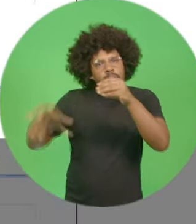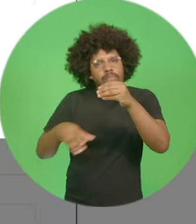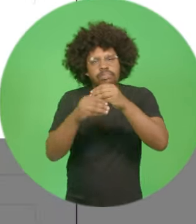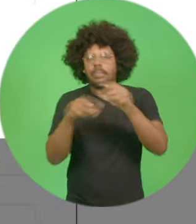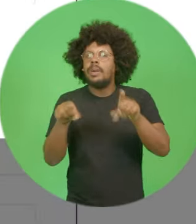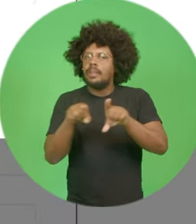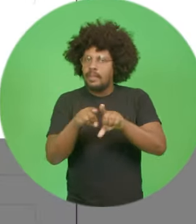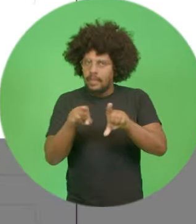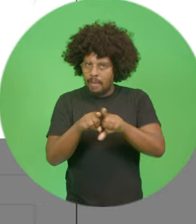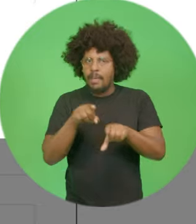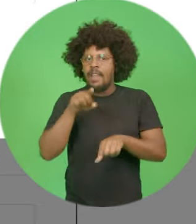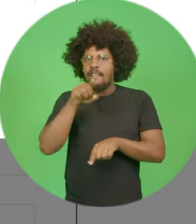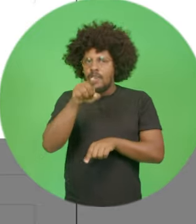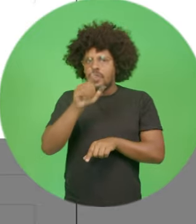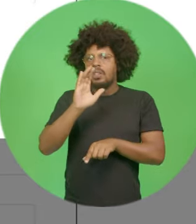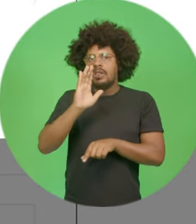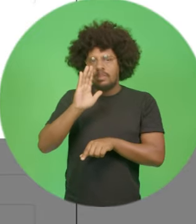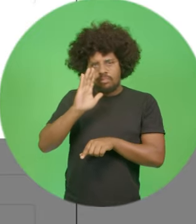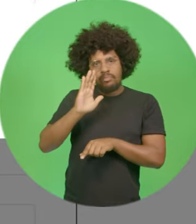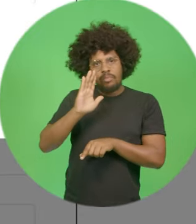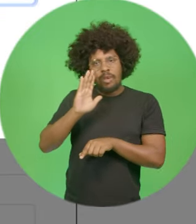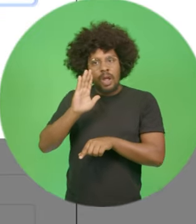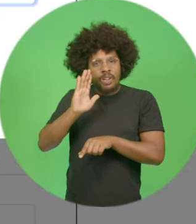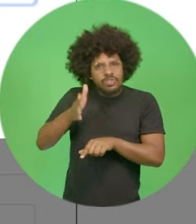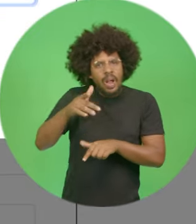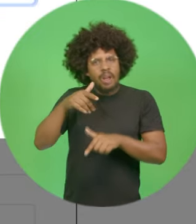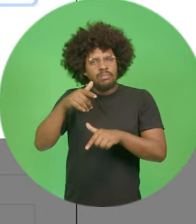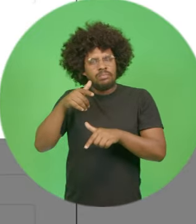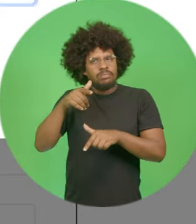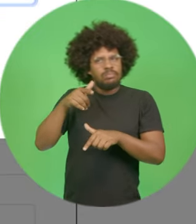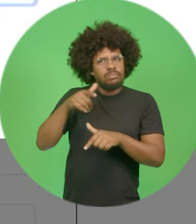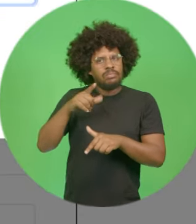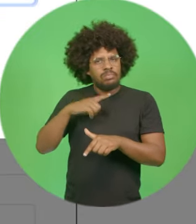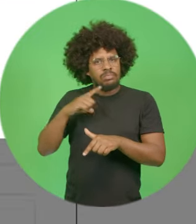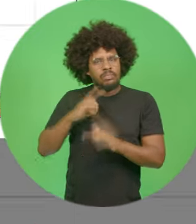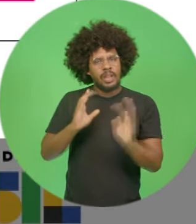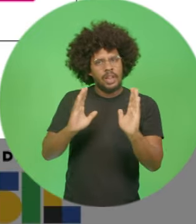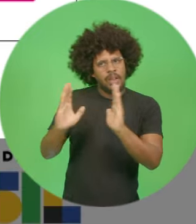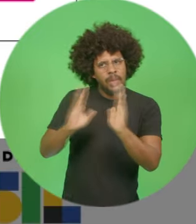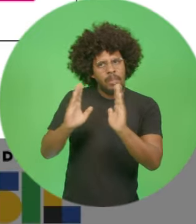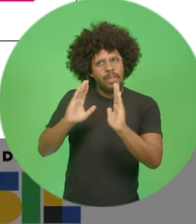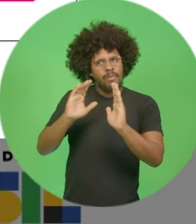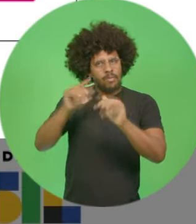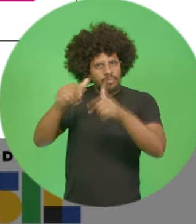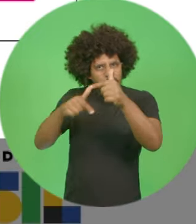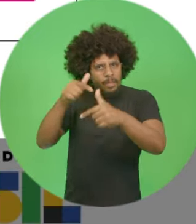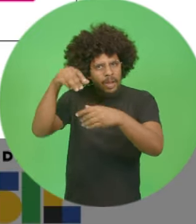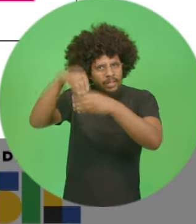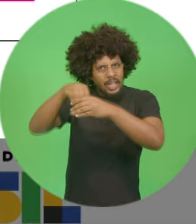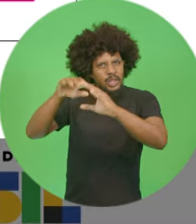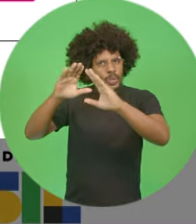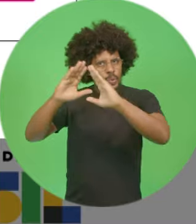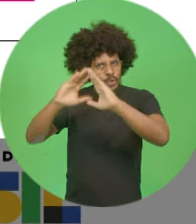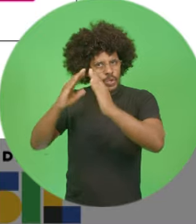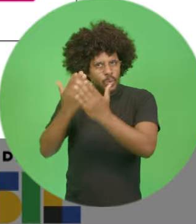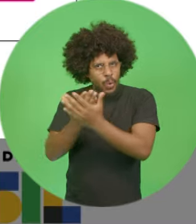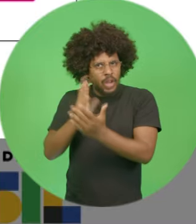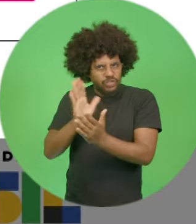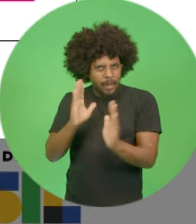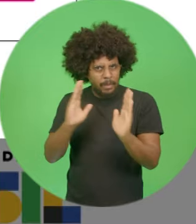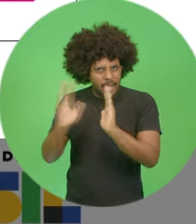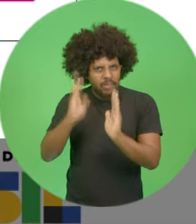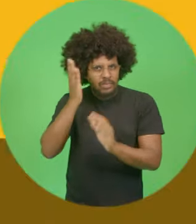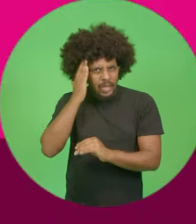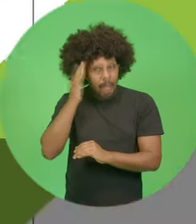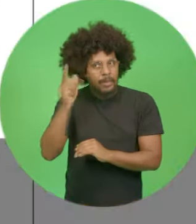lembrar de anexar a declaração de atividade em escolas públicas, se houver previsão de realização de atividades nesses